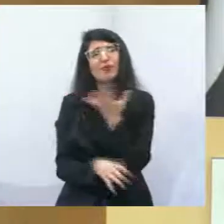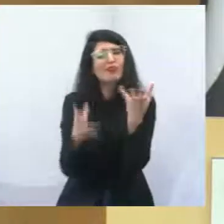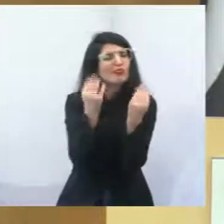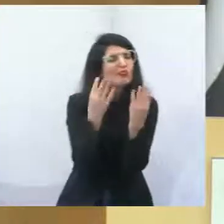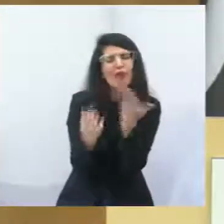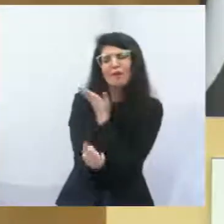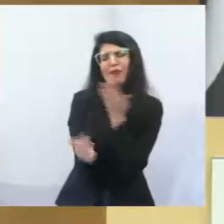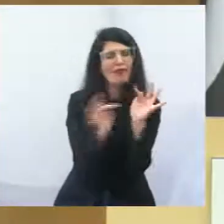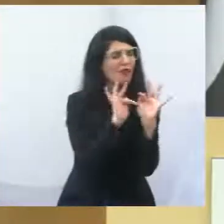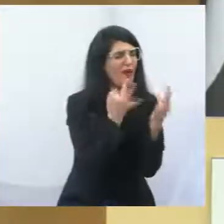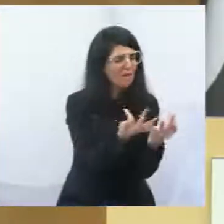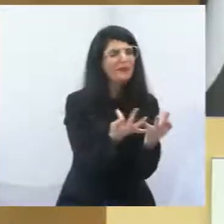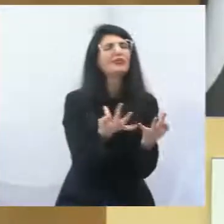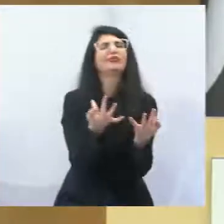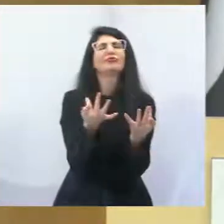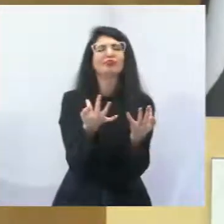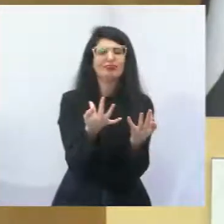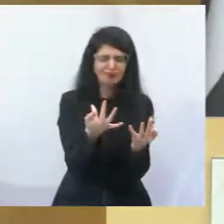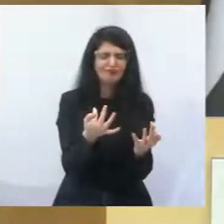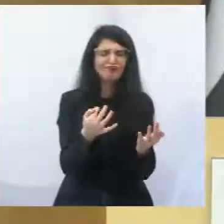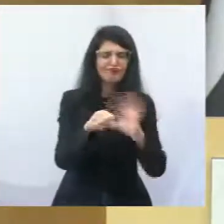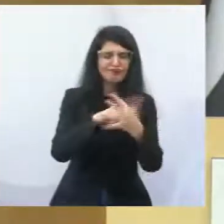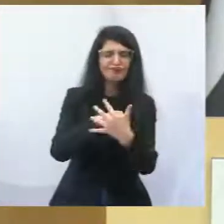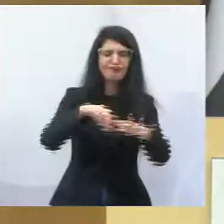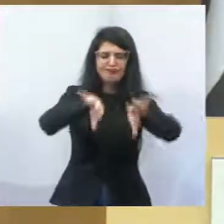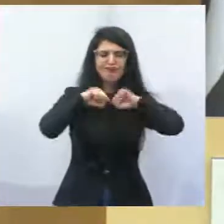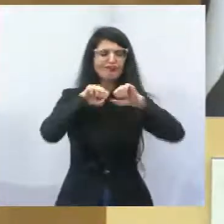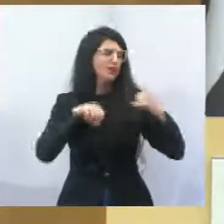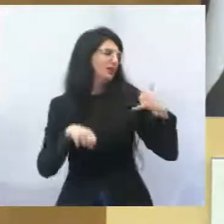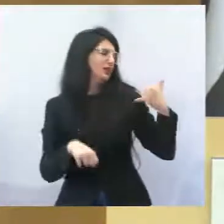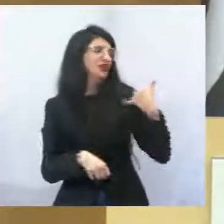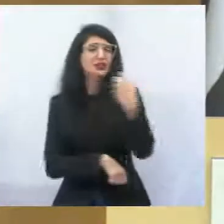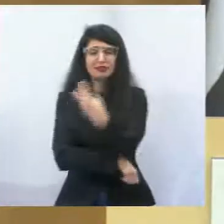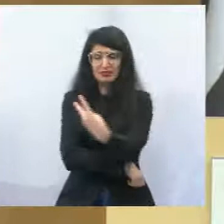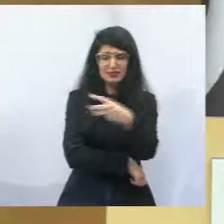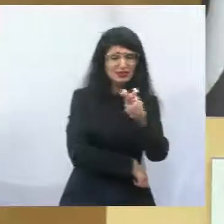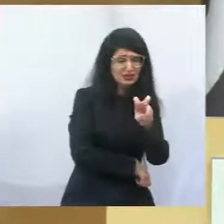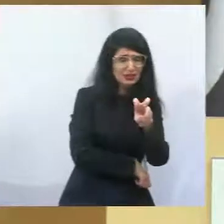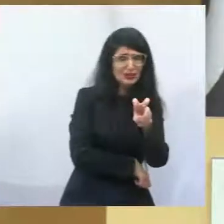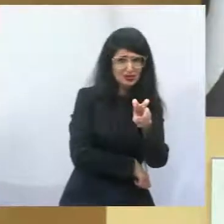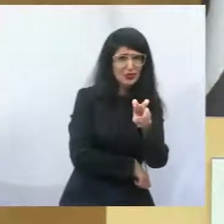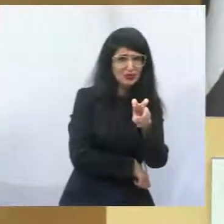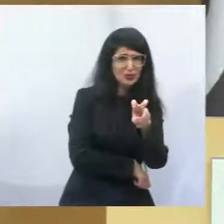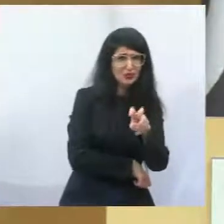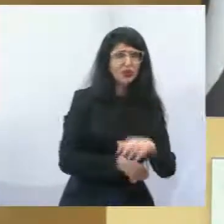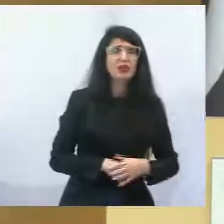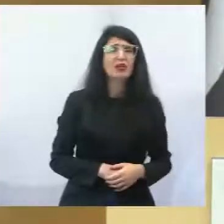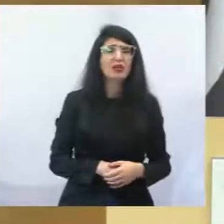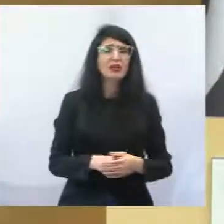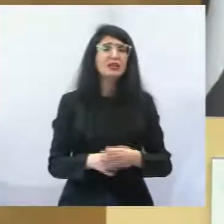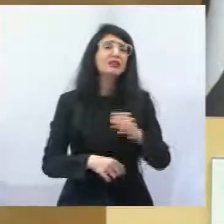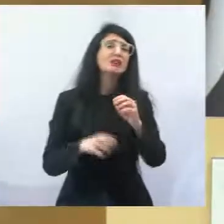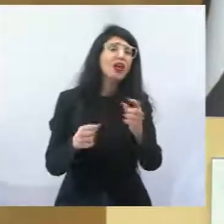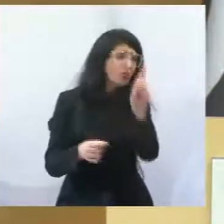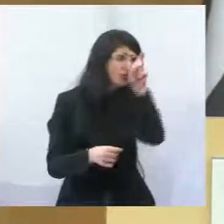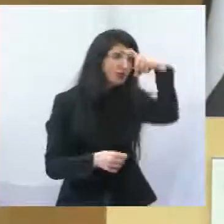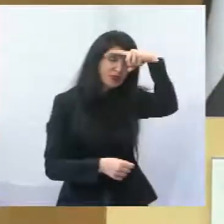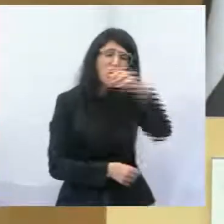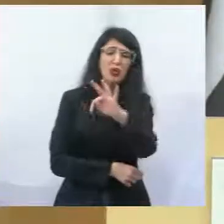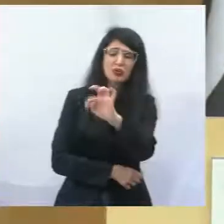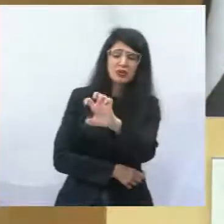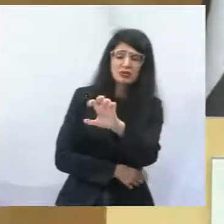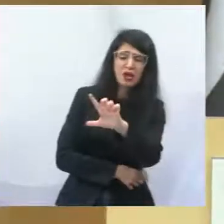está com Covid e tem 35 anos de idade e está sob os cuidados da doutora Telmo de Almeida Cruz.